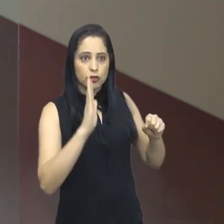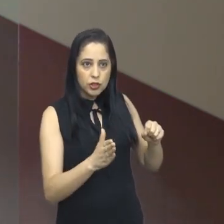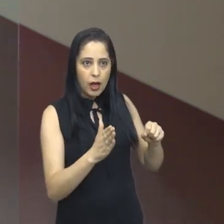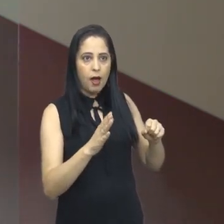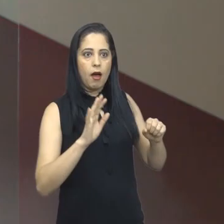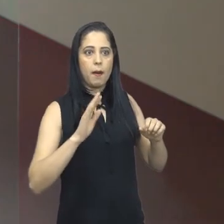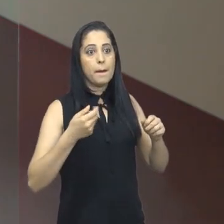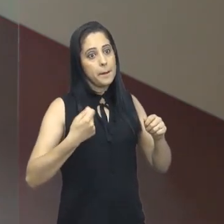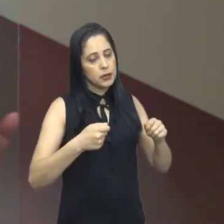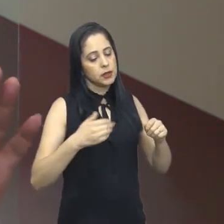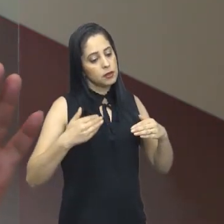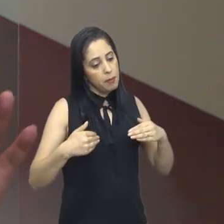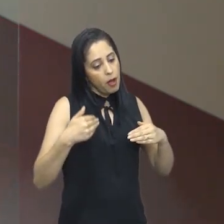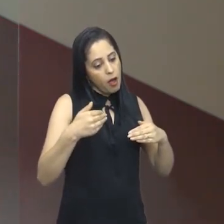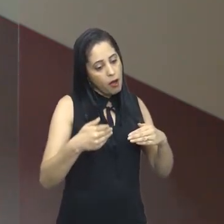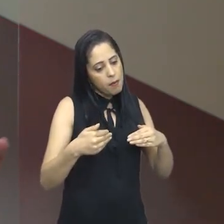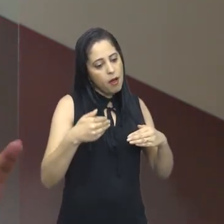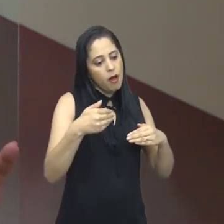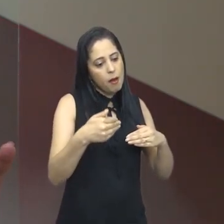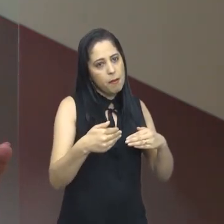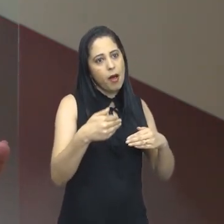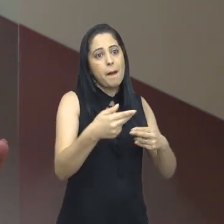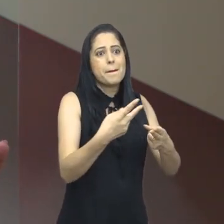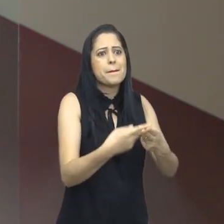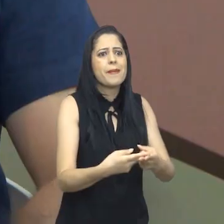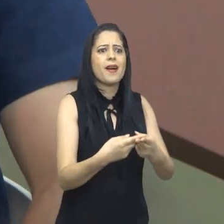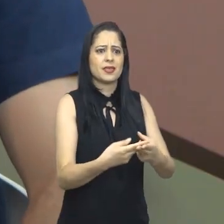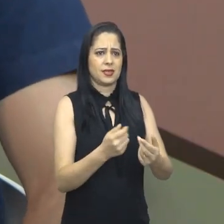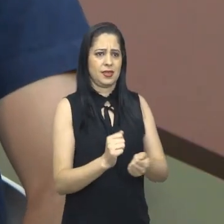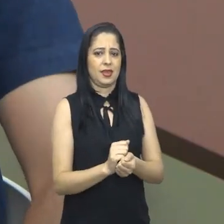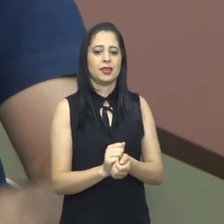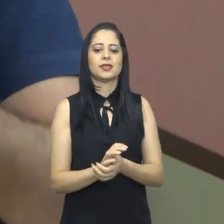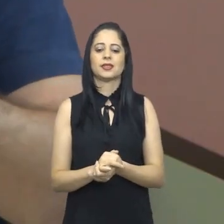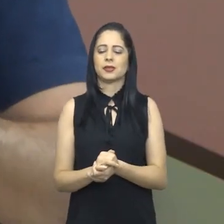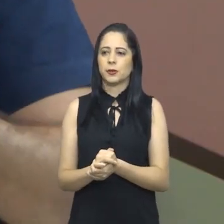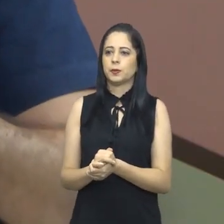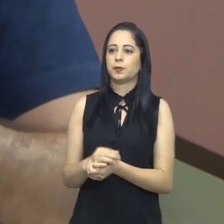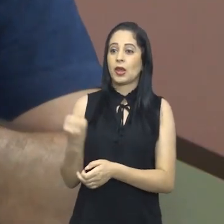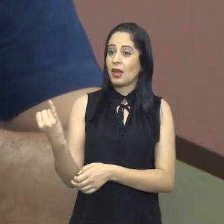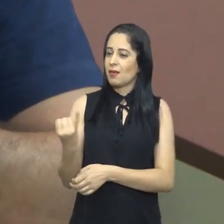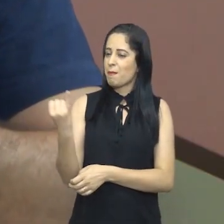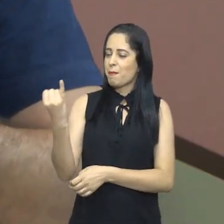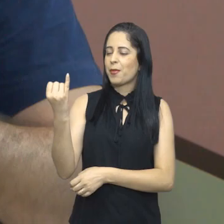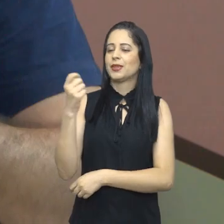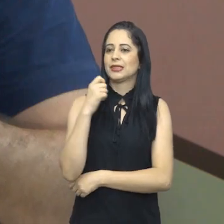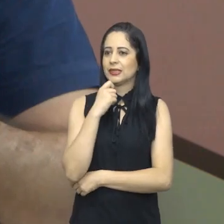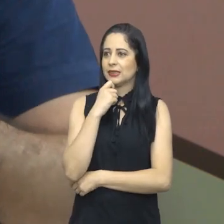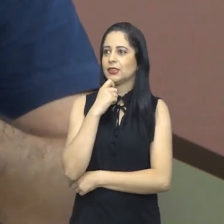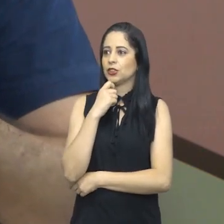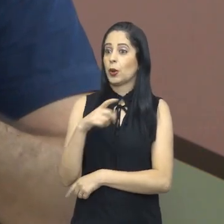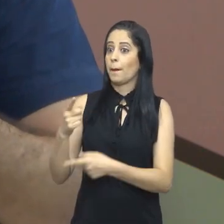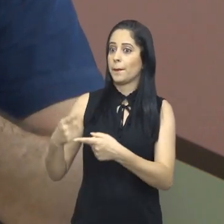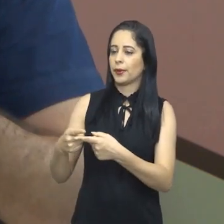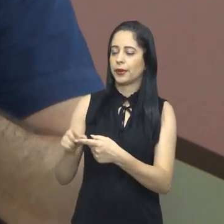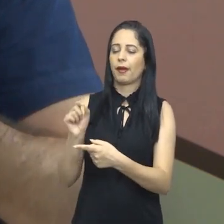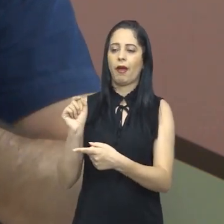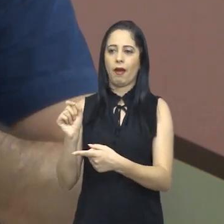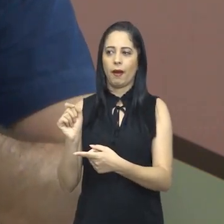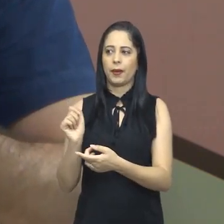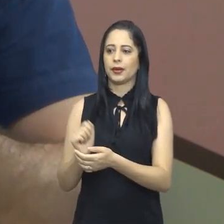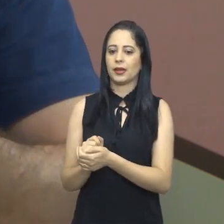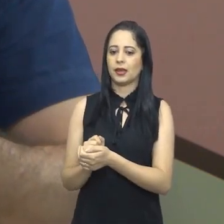tem uma sequela ou outra, mas vai passar também, vai ficar tudo bem. Eu acho que você comentou um ponto importante, que é importante que a grande maioria